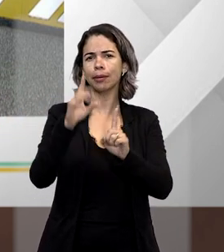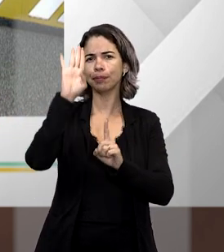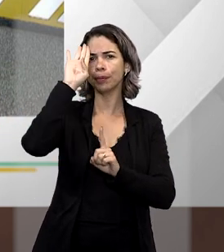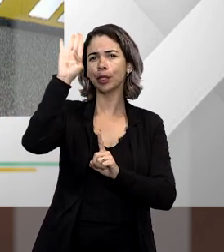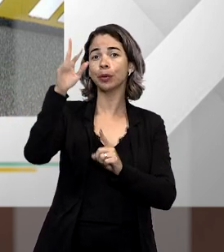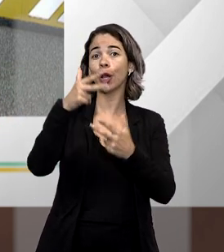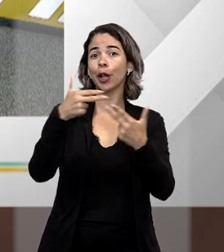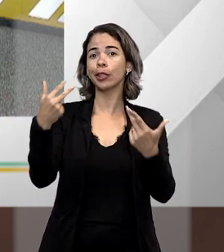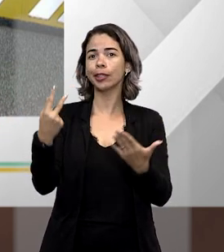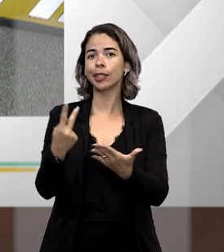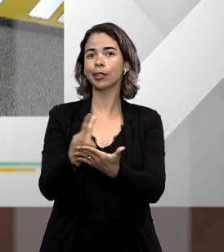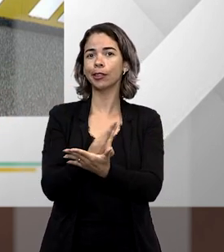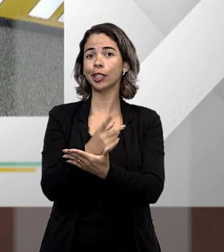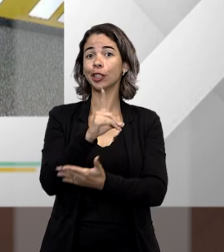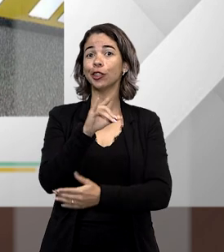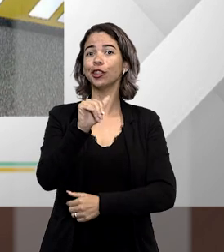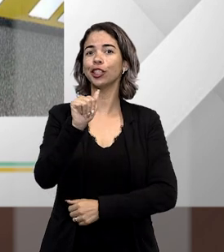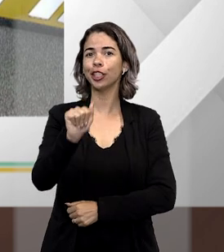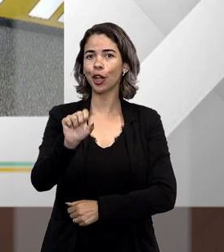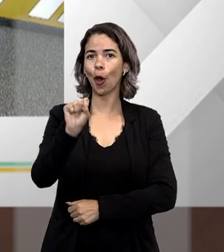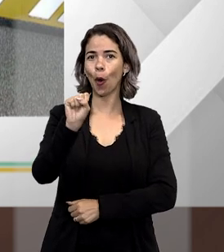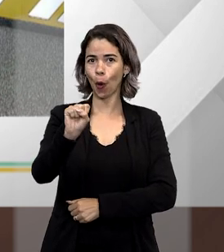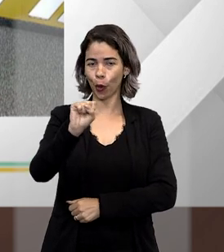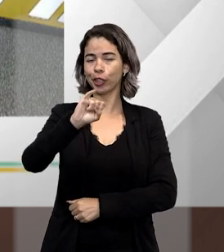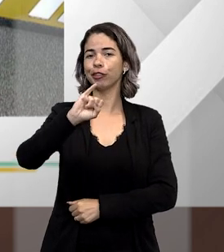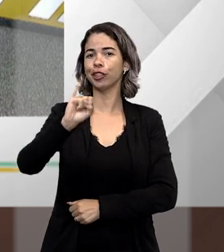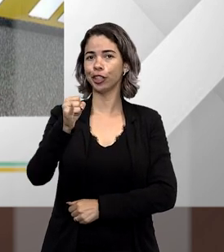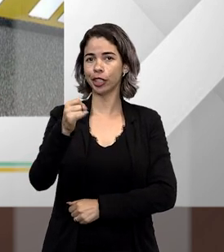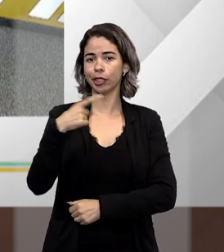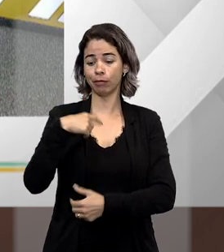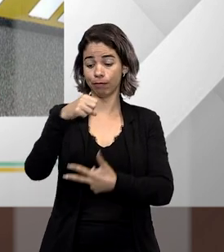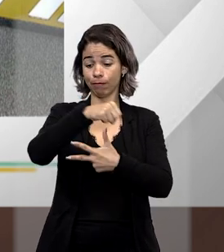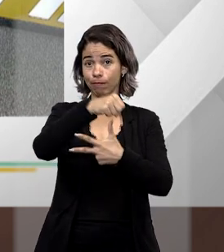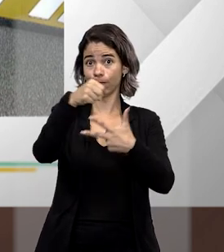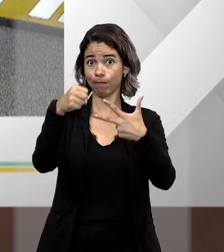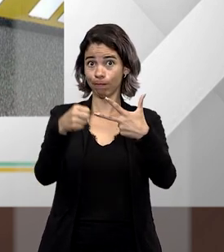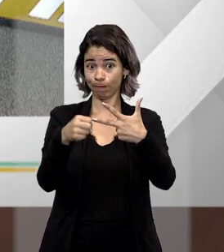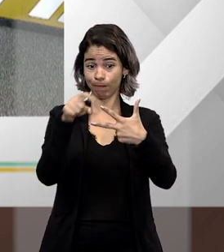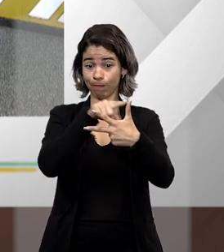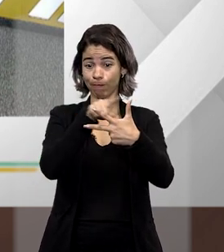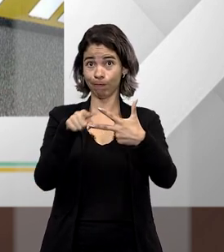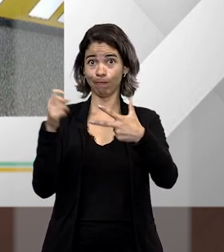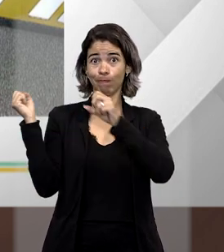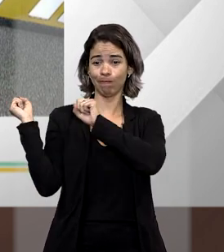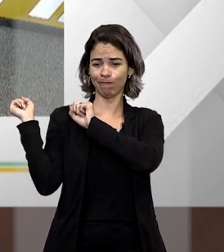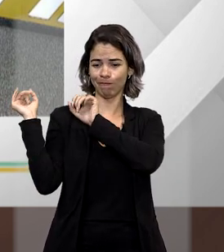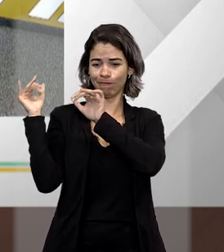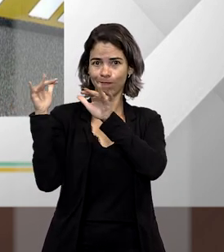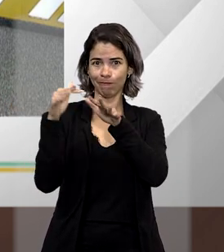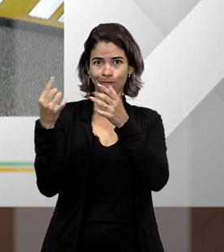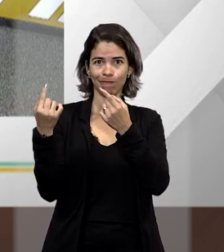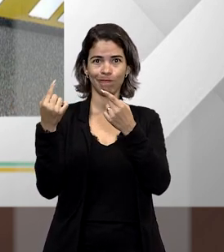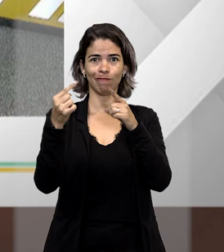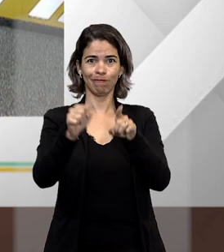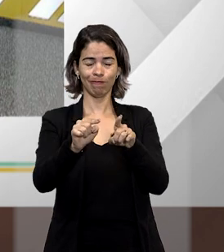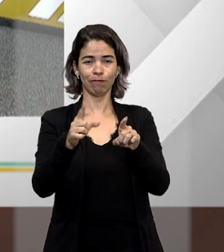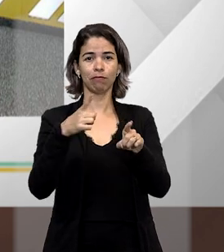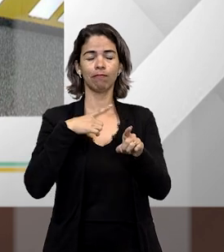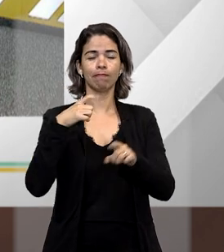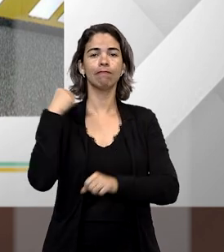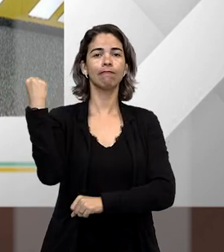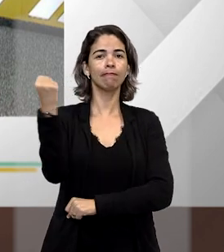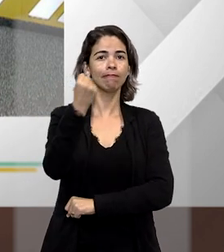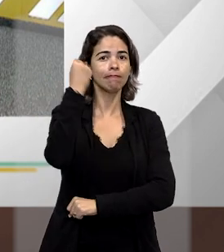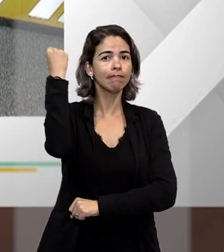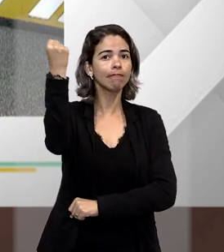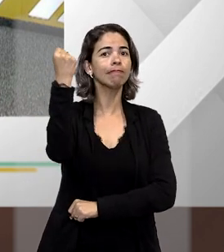mas principalmente pelos acontecimentos do último dia 8 de janeiro, quando as sedes dos três poderes da República foram atacadas e depredadas